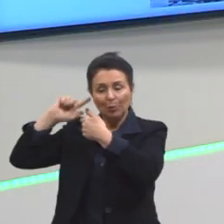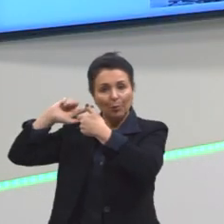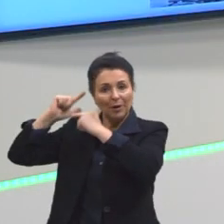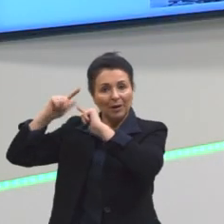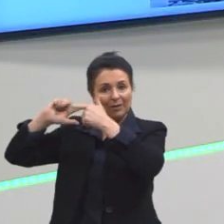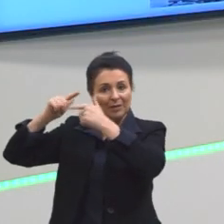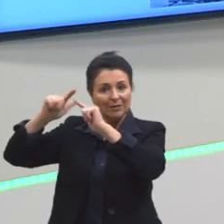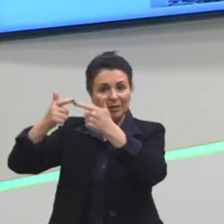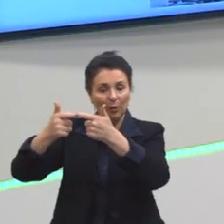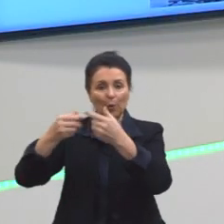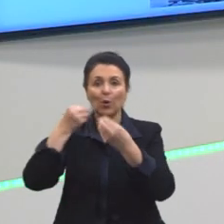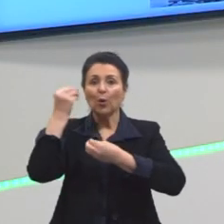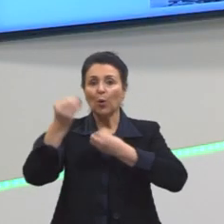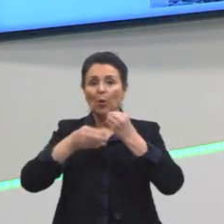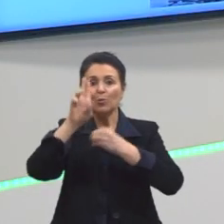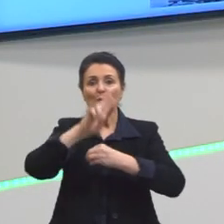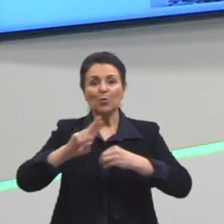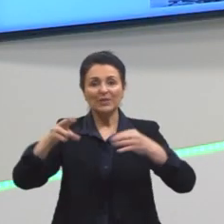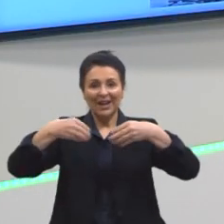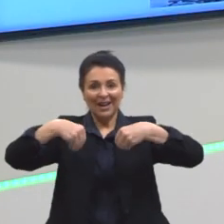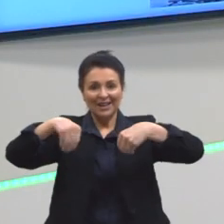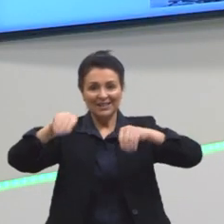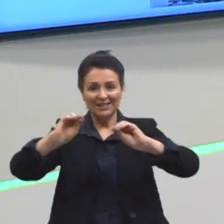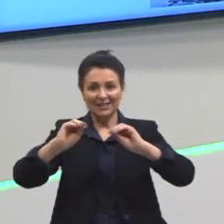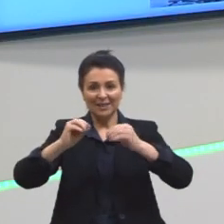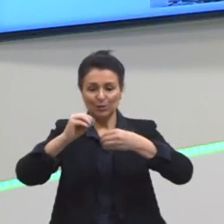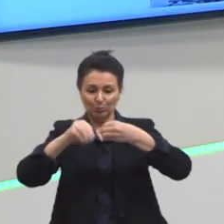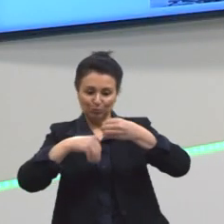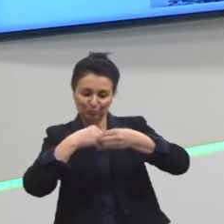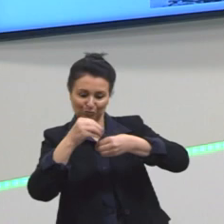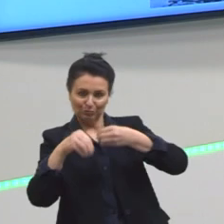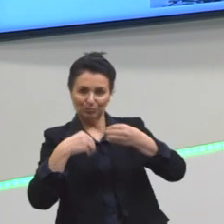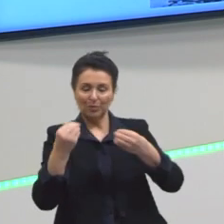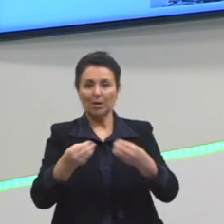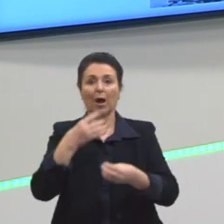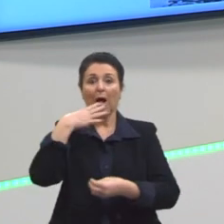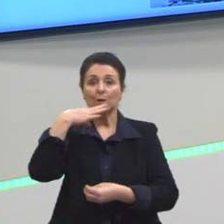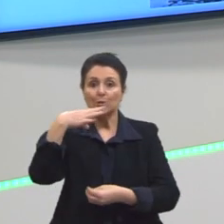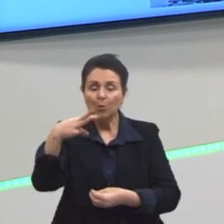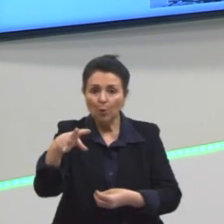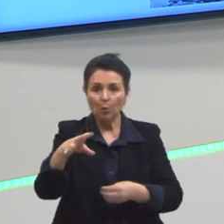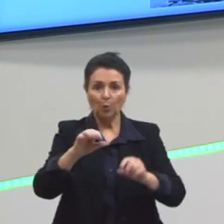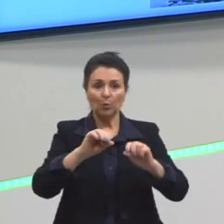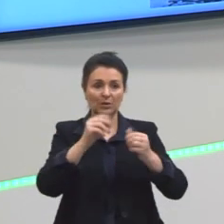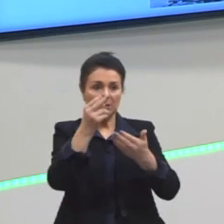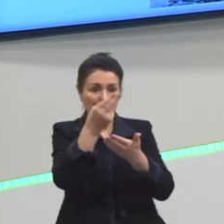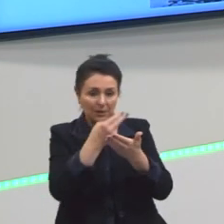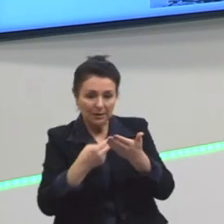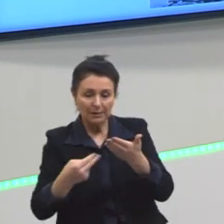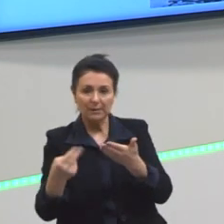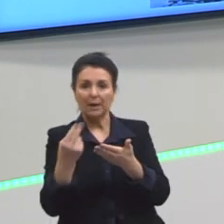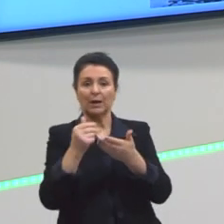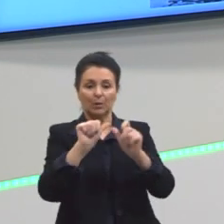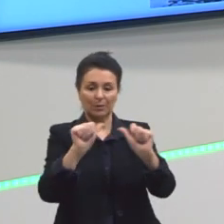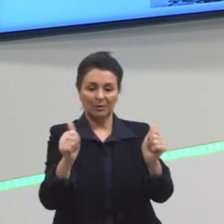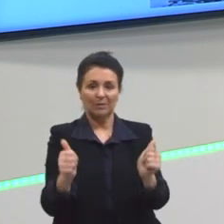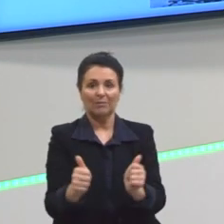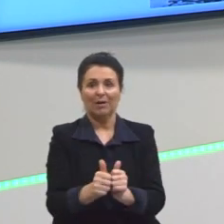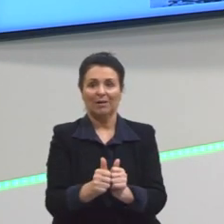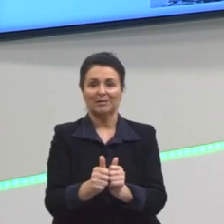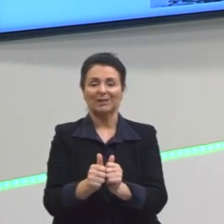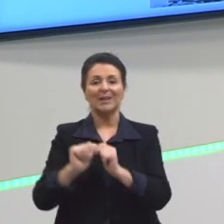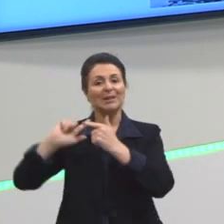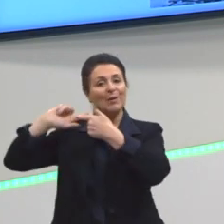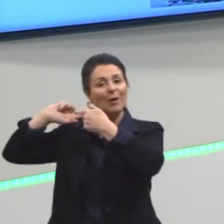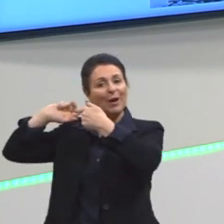como enrolar esse turbante, de quais cores, quais estampas. Então, aí também está uma herança cultural muito